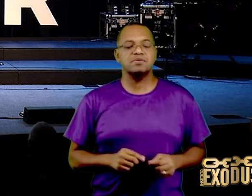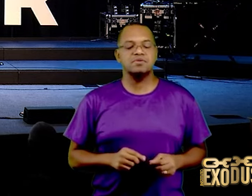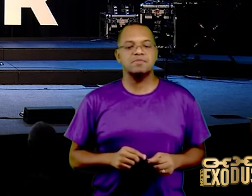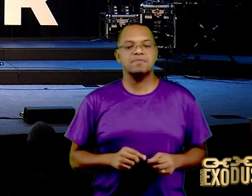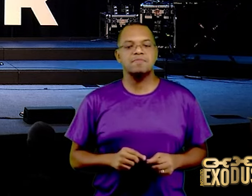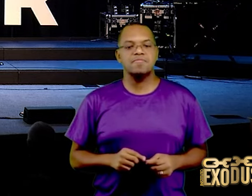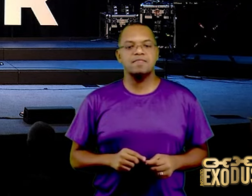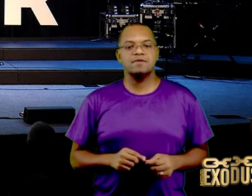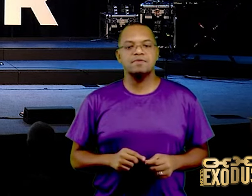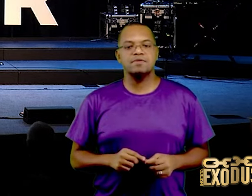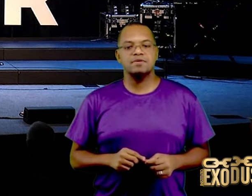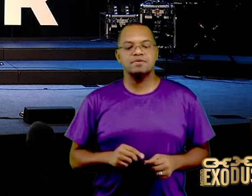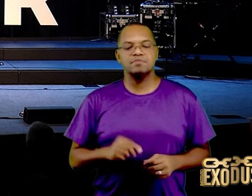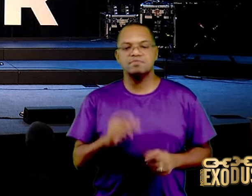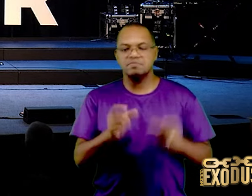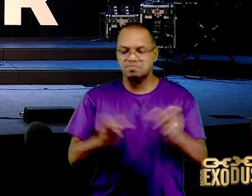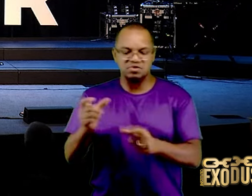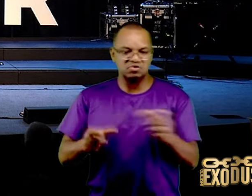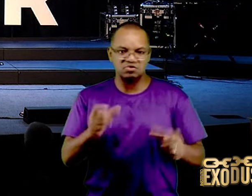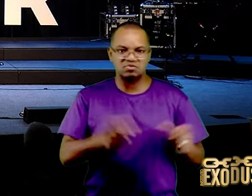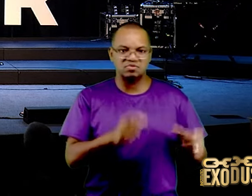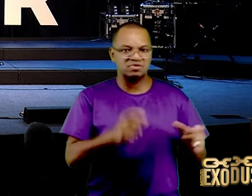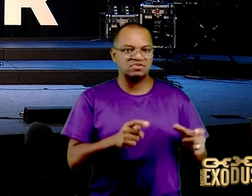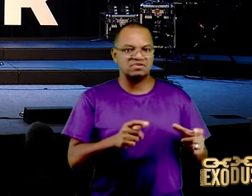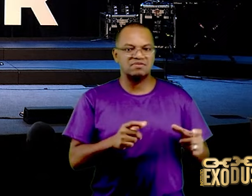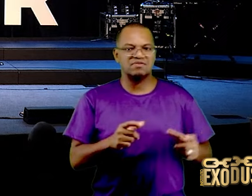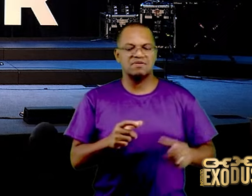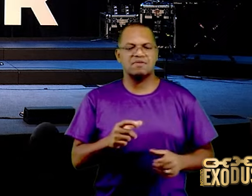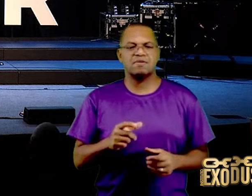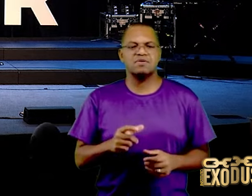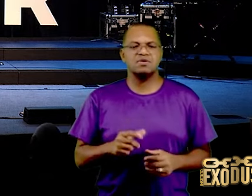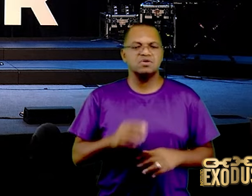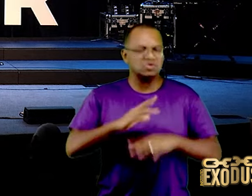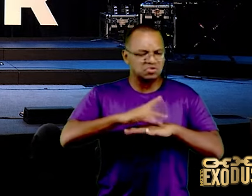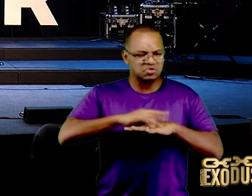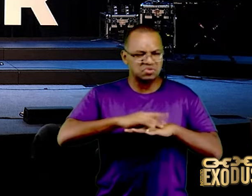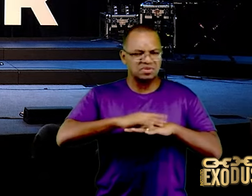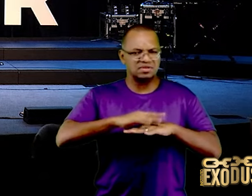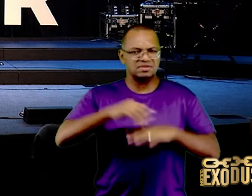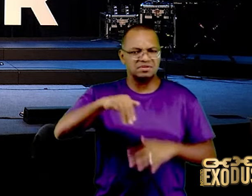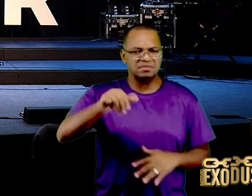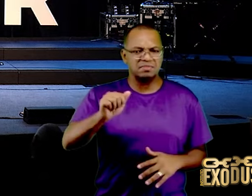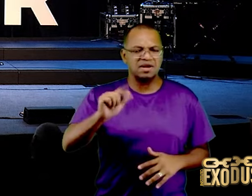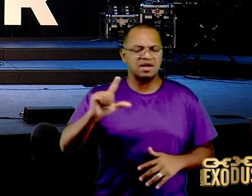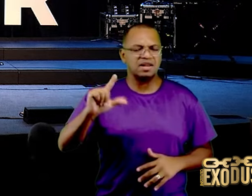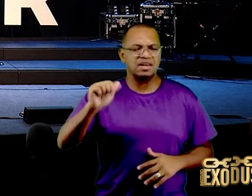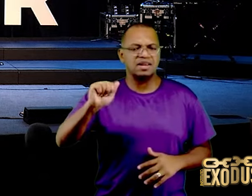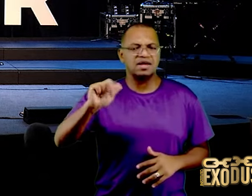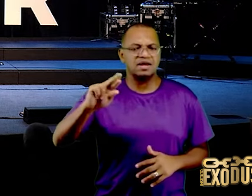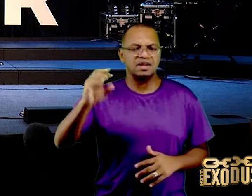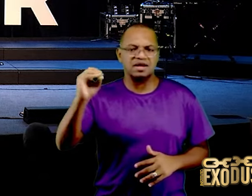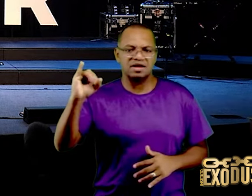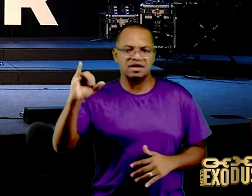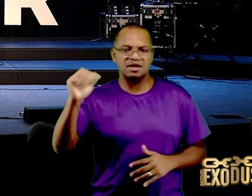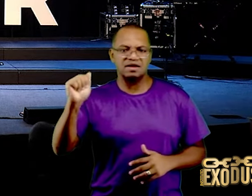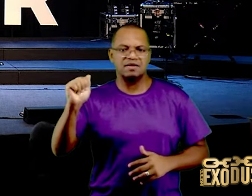um surto de malária, matou 29 mil soldados franceses, eles voltaram, com a viola no saco,